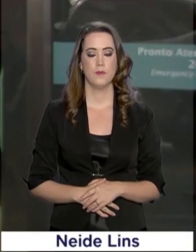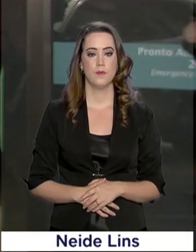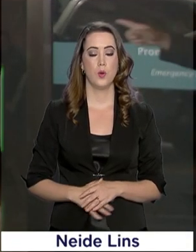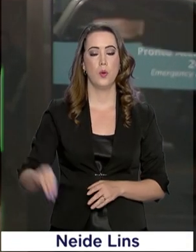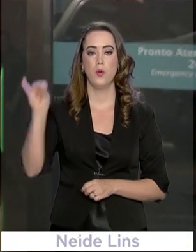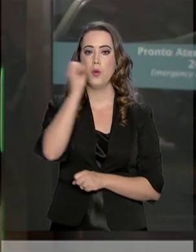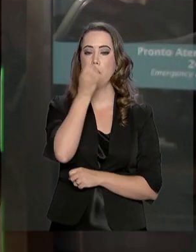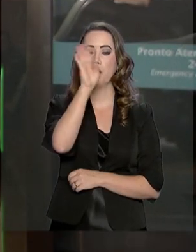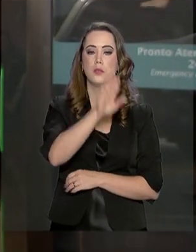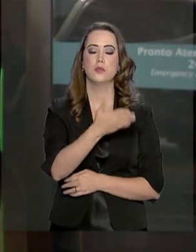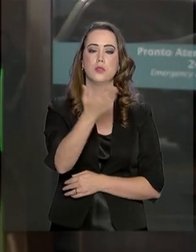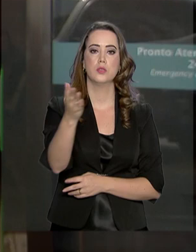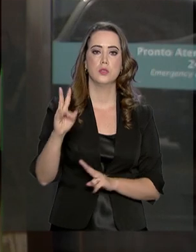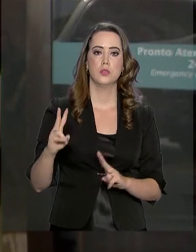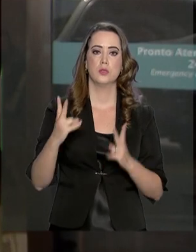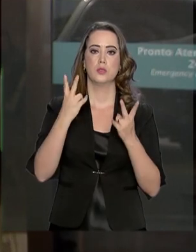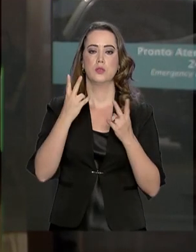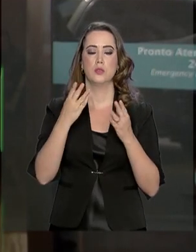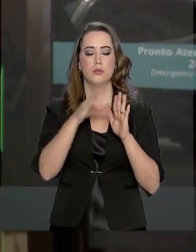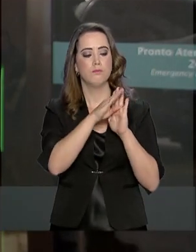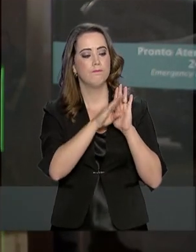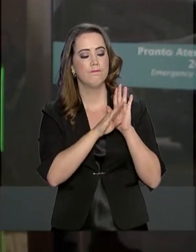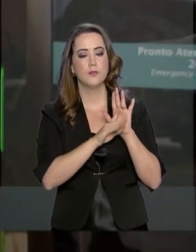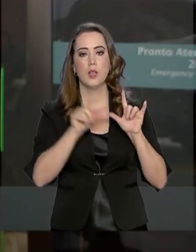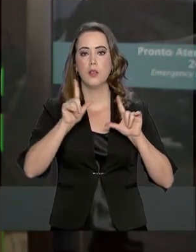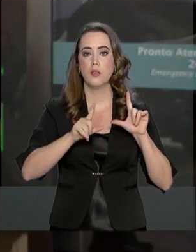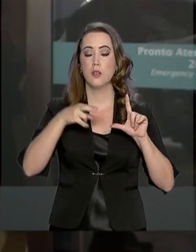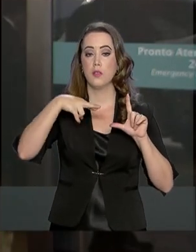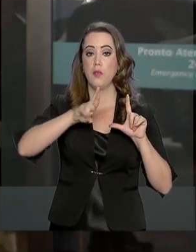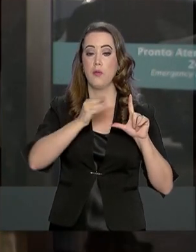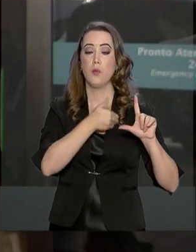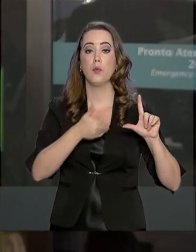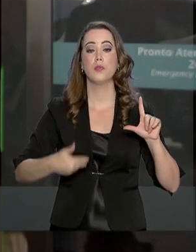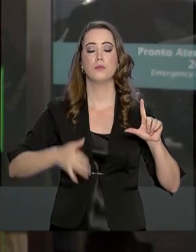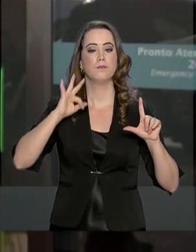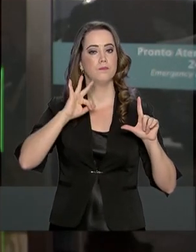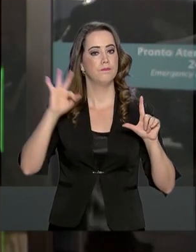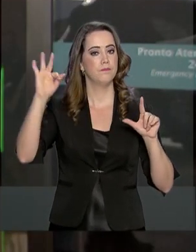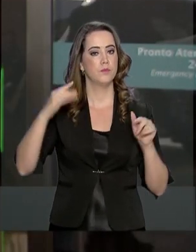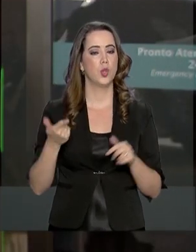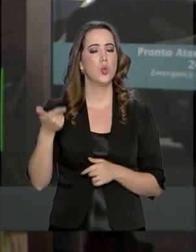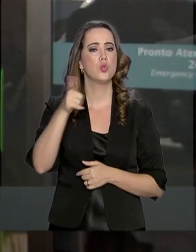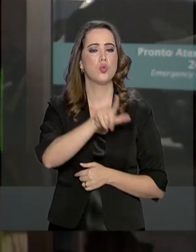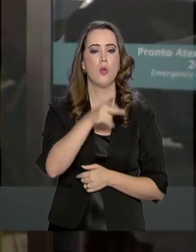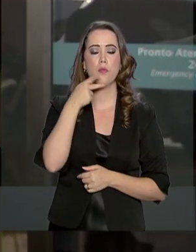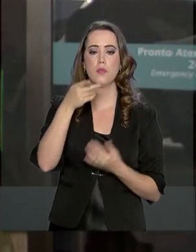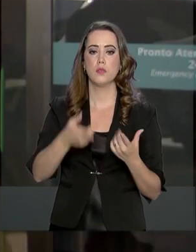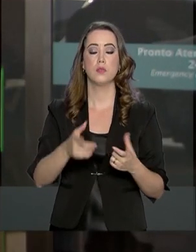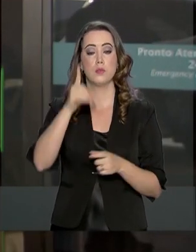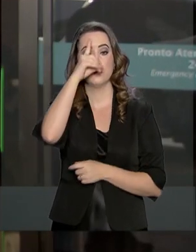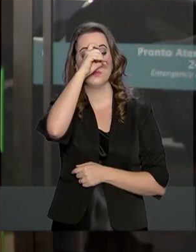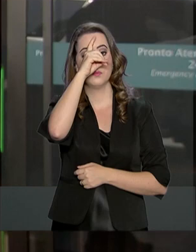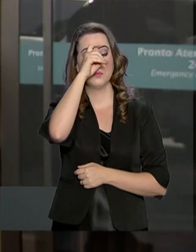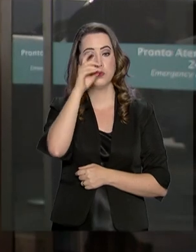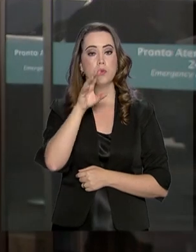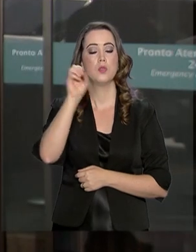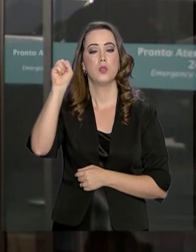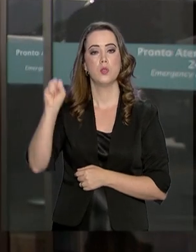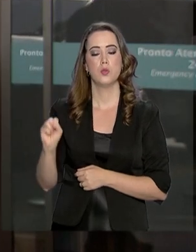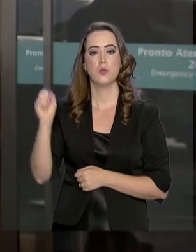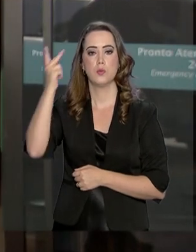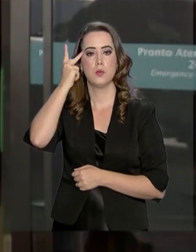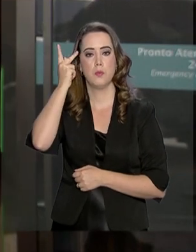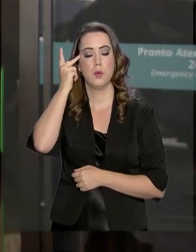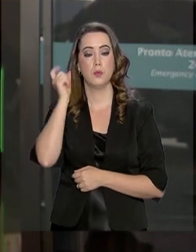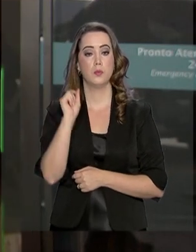Boa tarde a você que acompanha a programação da NBR, a TV do Governo Federal. Voltamos a falar do Hospital Albert Einstein, na zona sul da